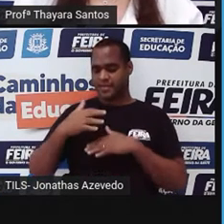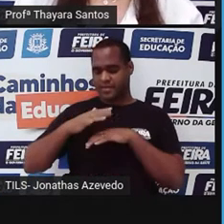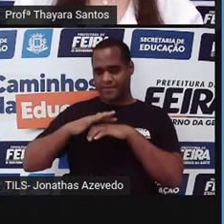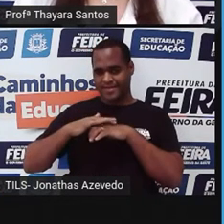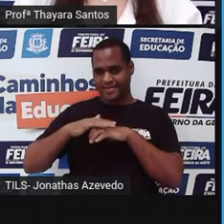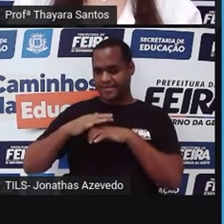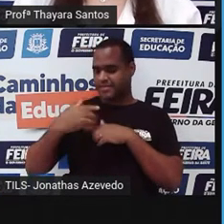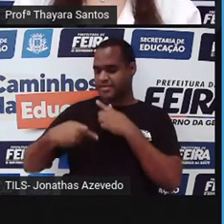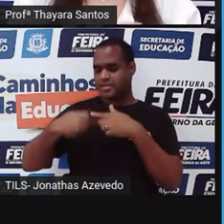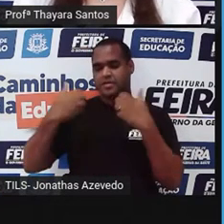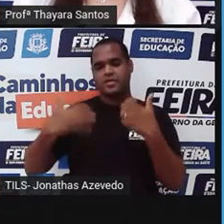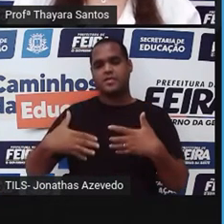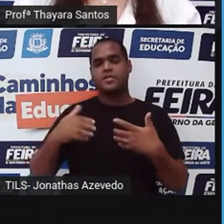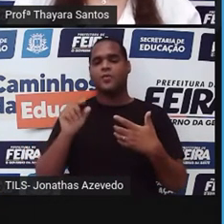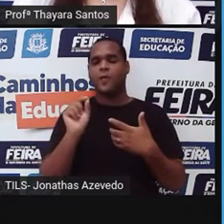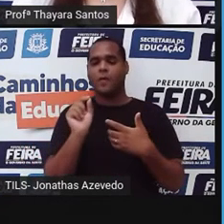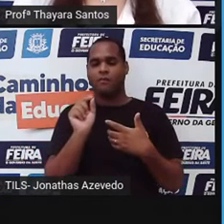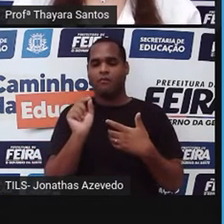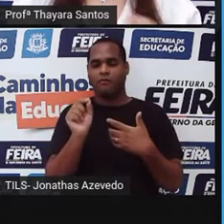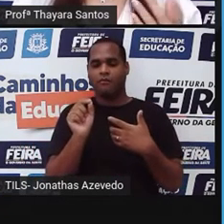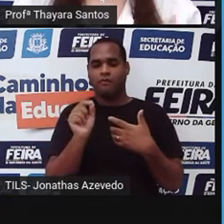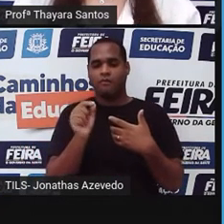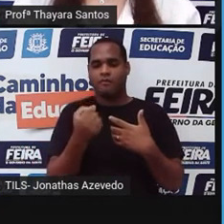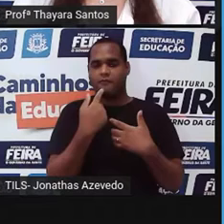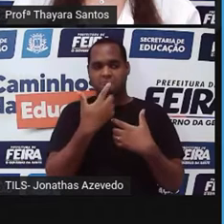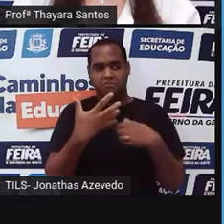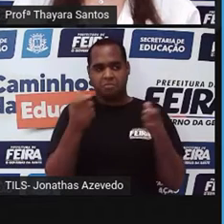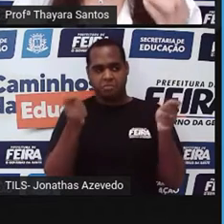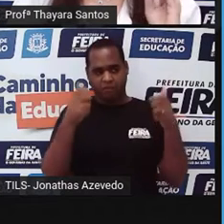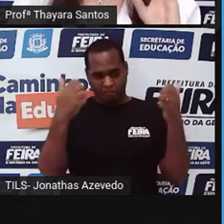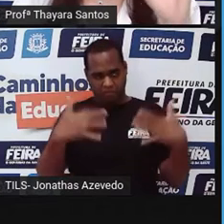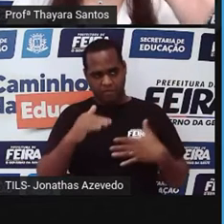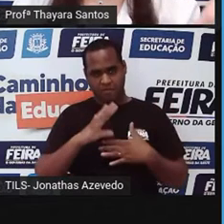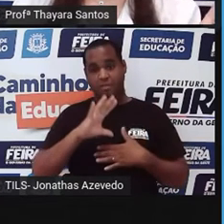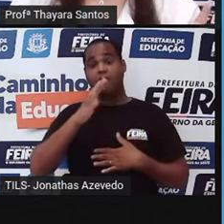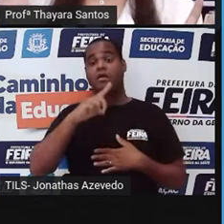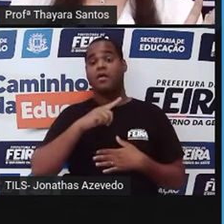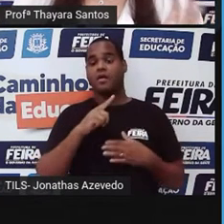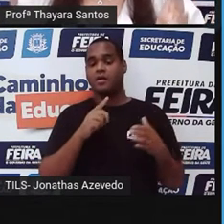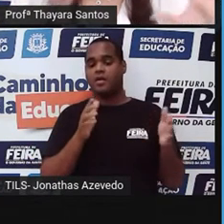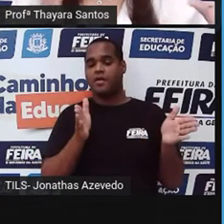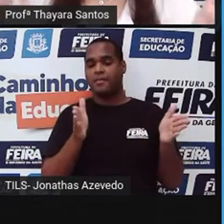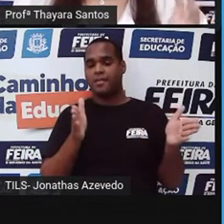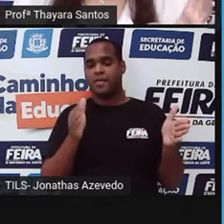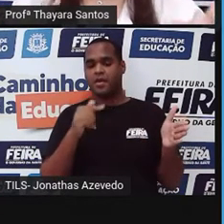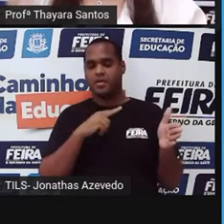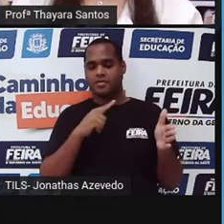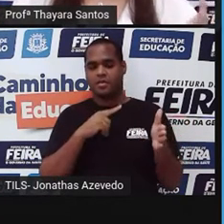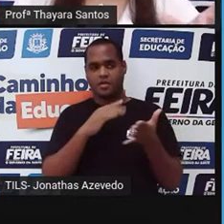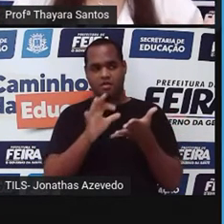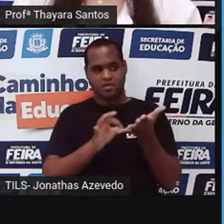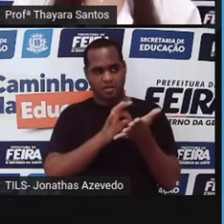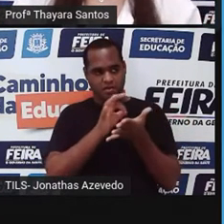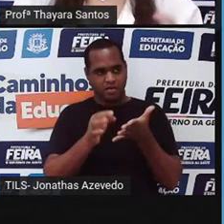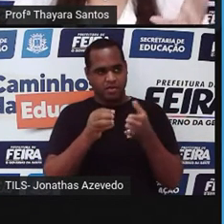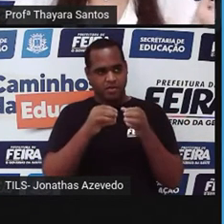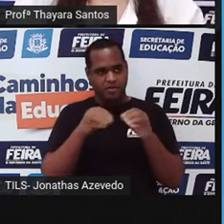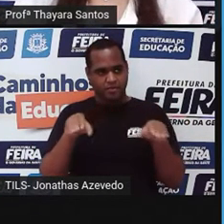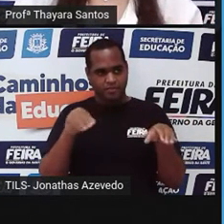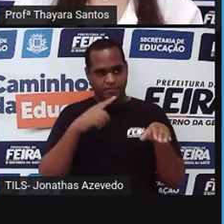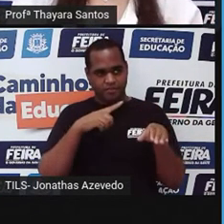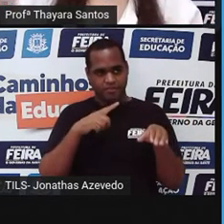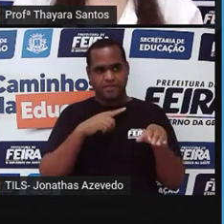cromossômicas, o que pode acontecer é que no momento da formação dessas células reprodutivas, do